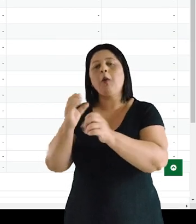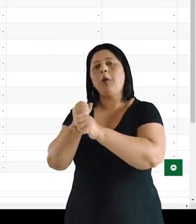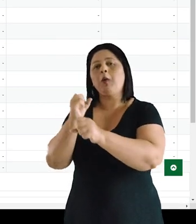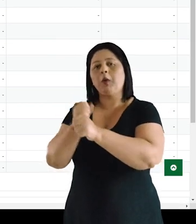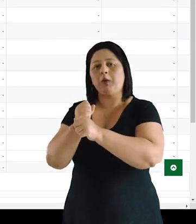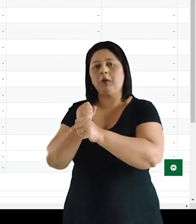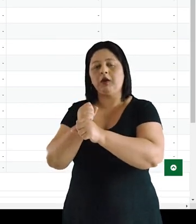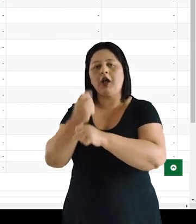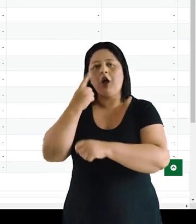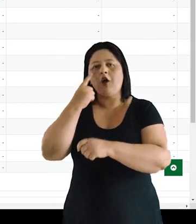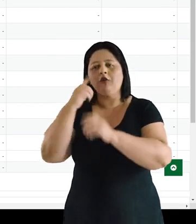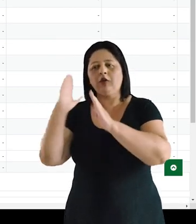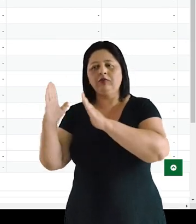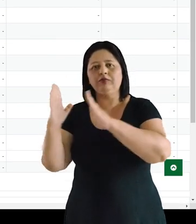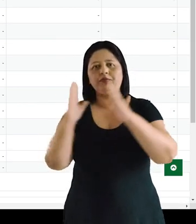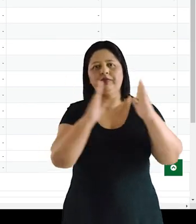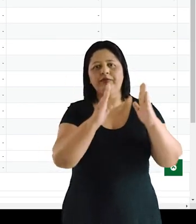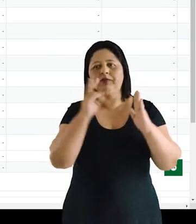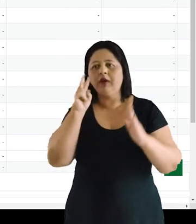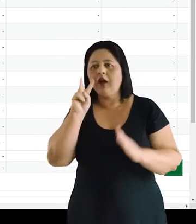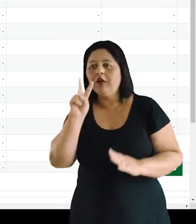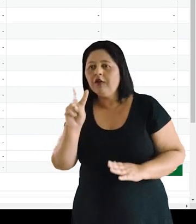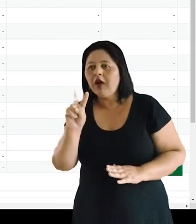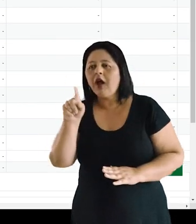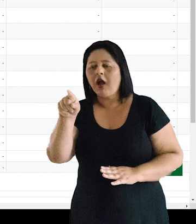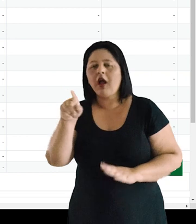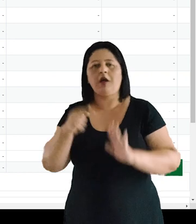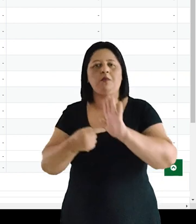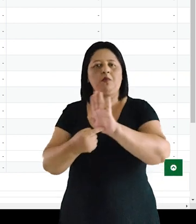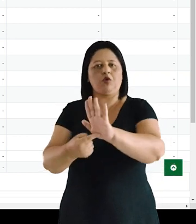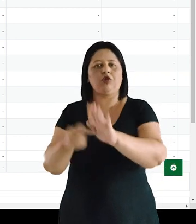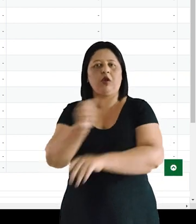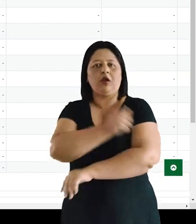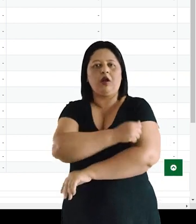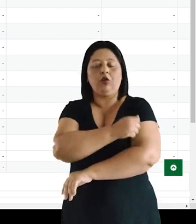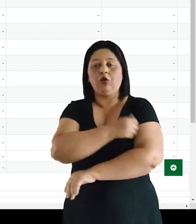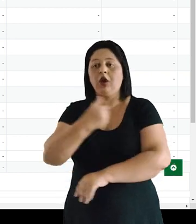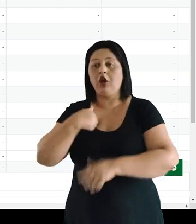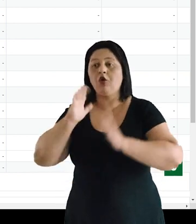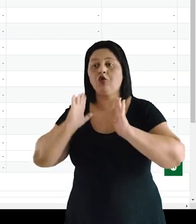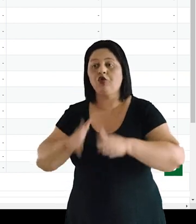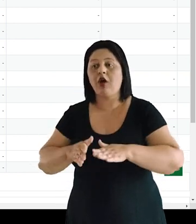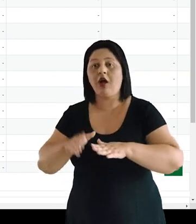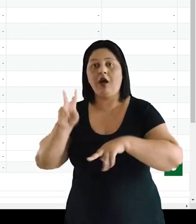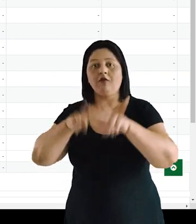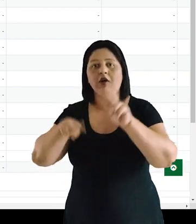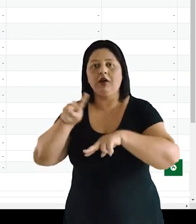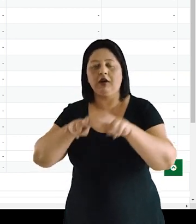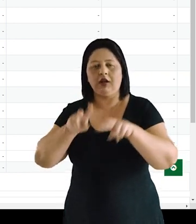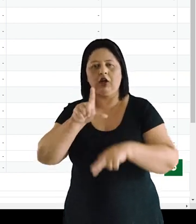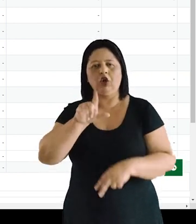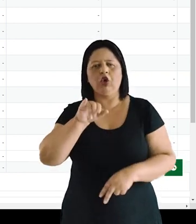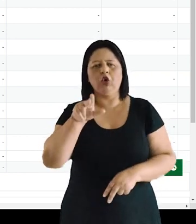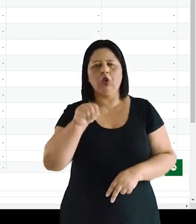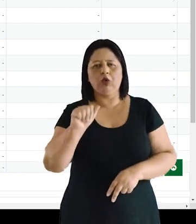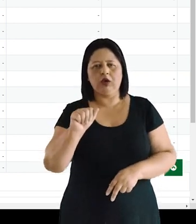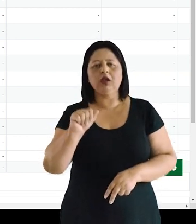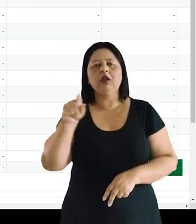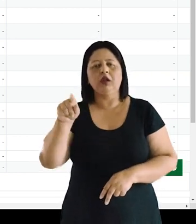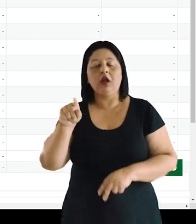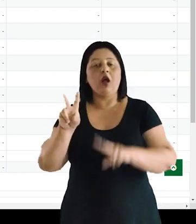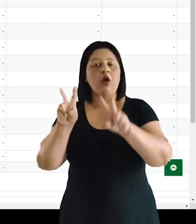livro de notas só para mostrar a aluna que eu avaliei. Então, foi a Lúcia Esmeralda, a atividade